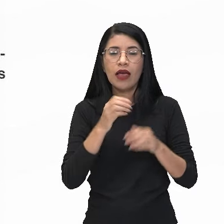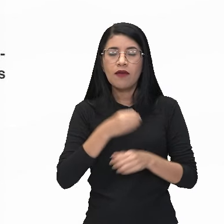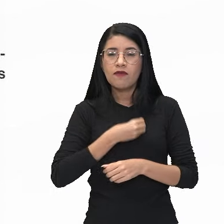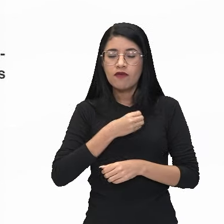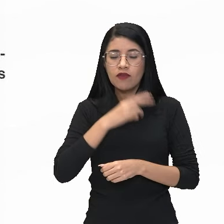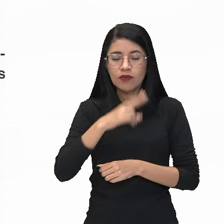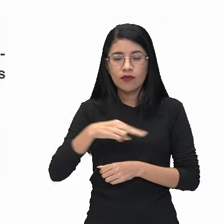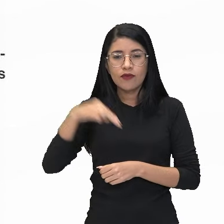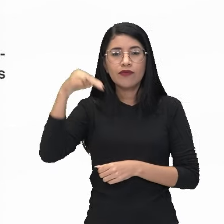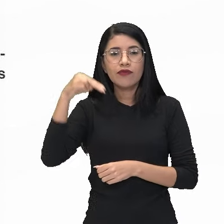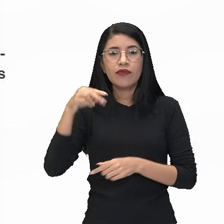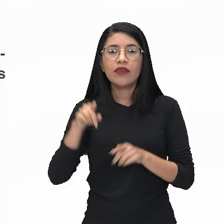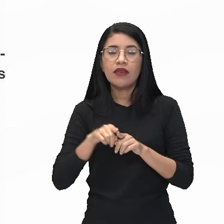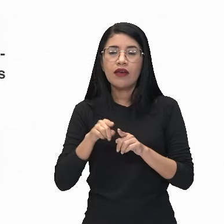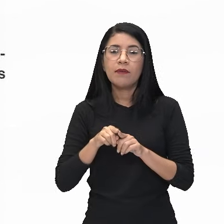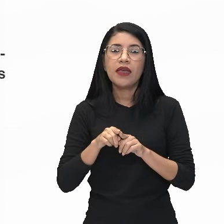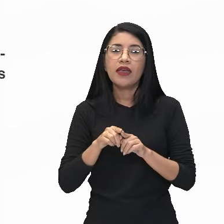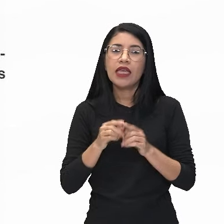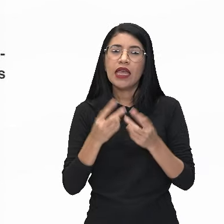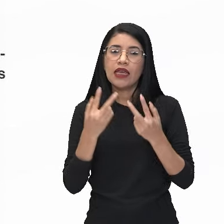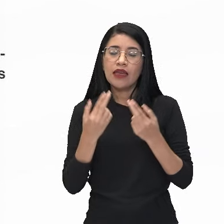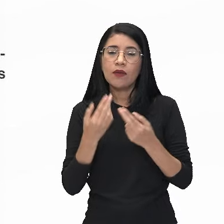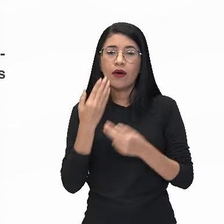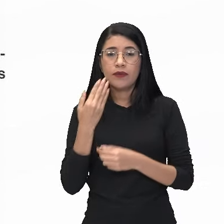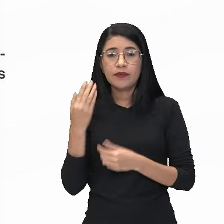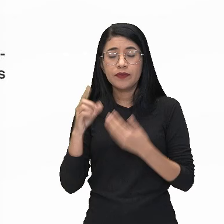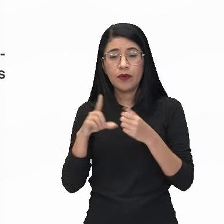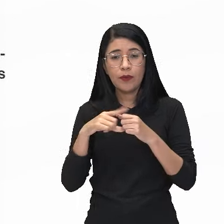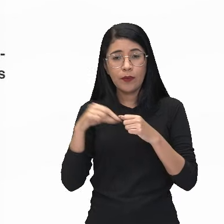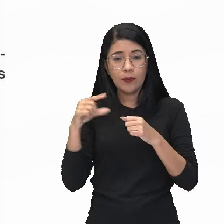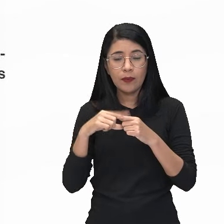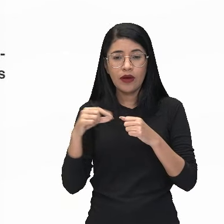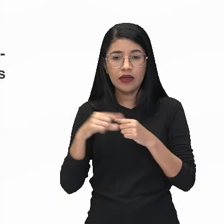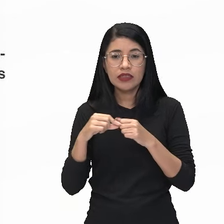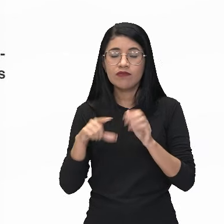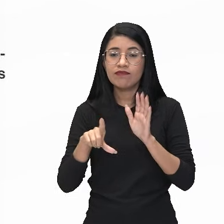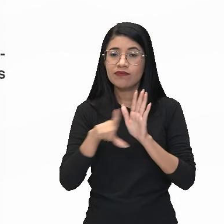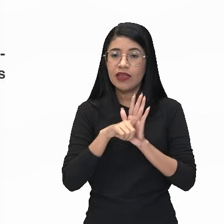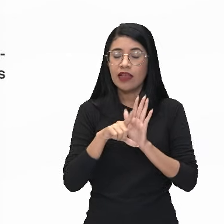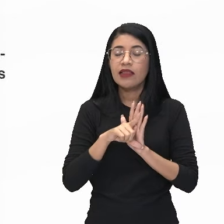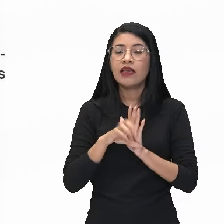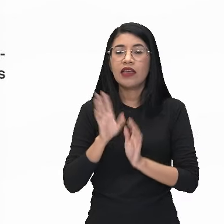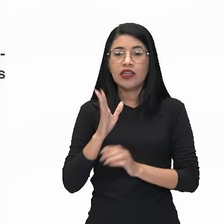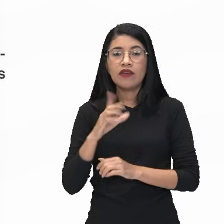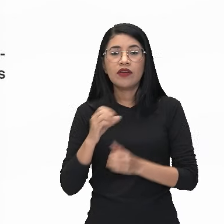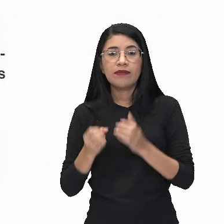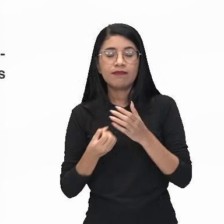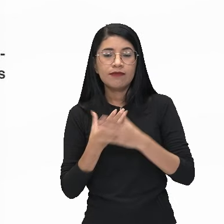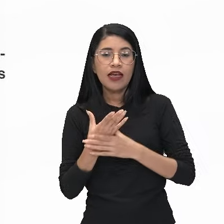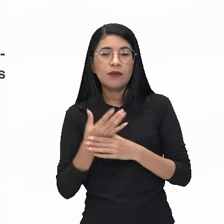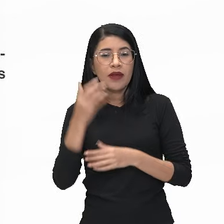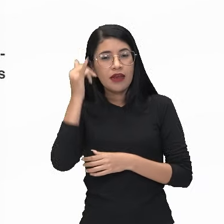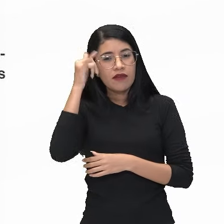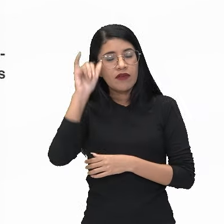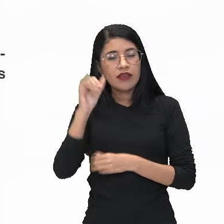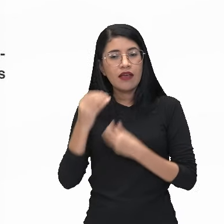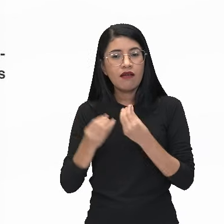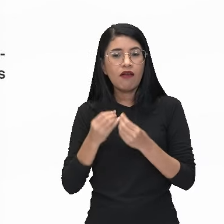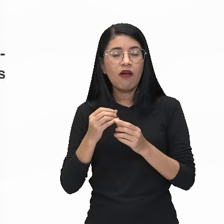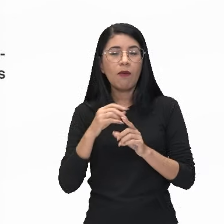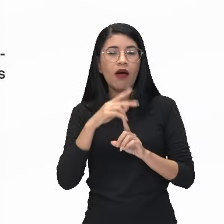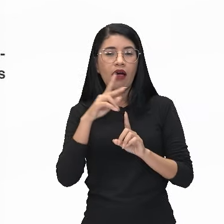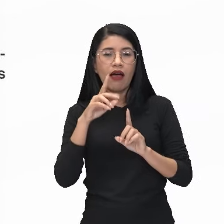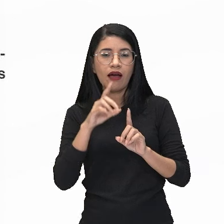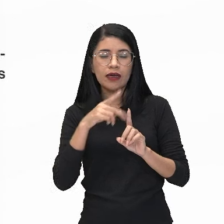E se amolda ao tipo descrito nesse artigo aí, nessa lei que já tem aí como combater, né? Esse tipo